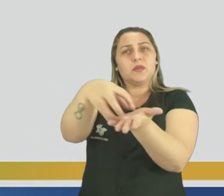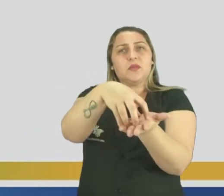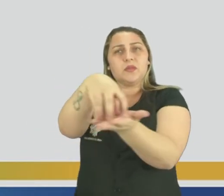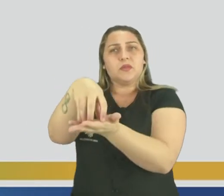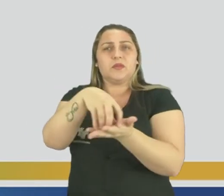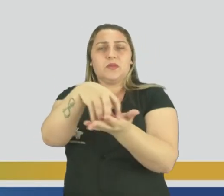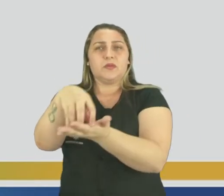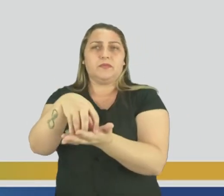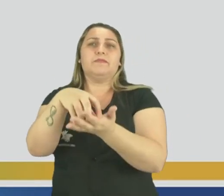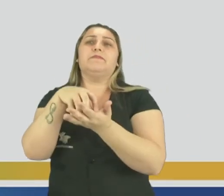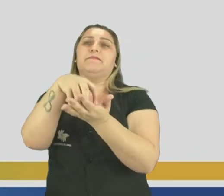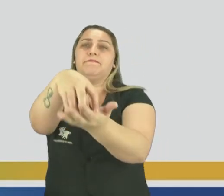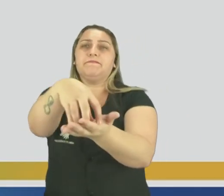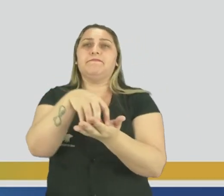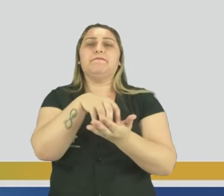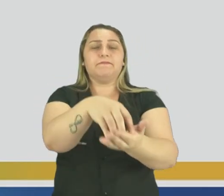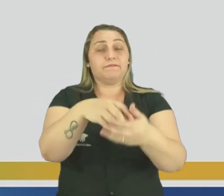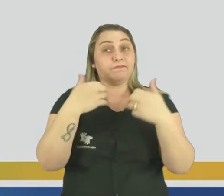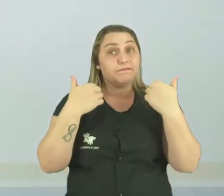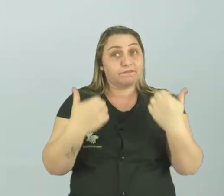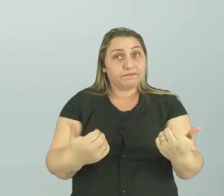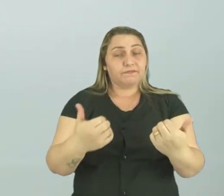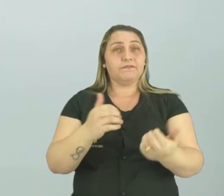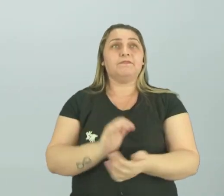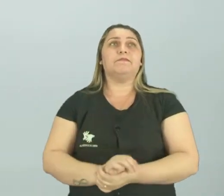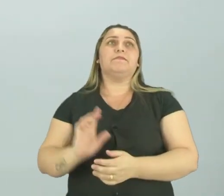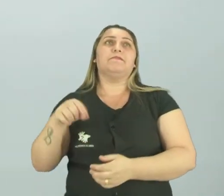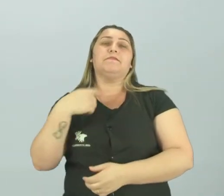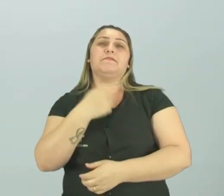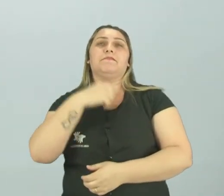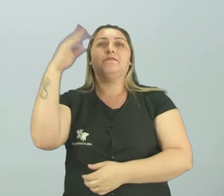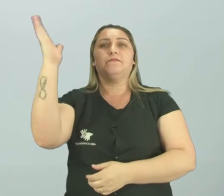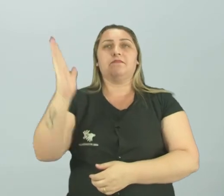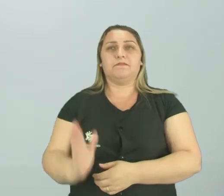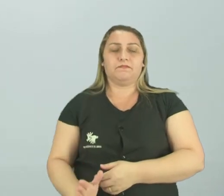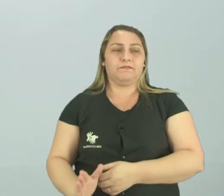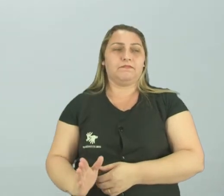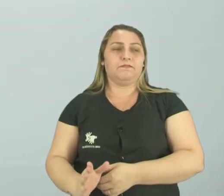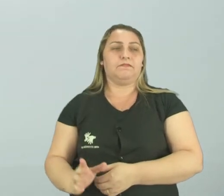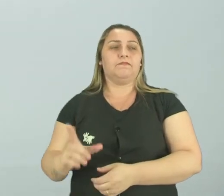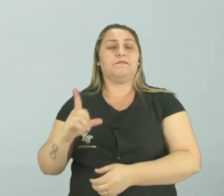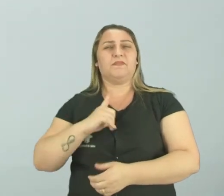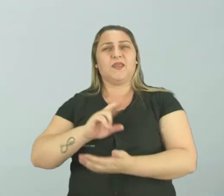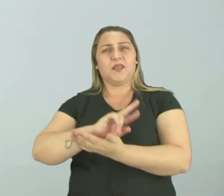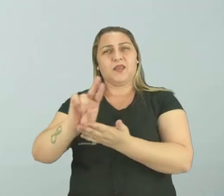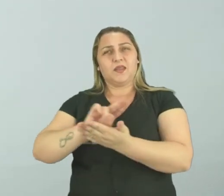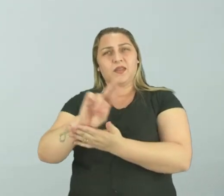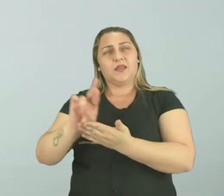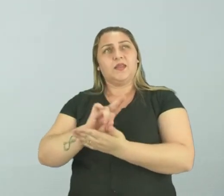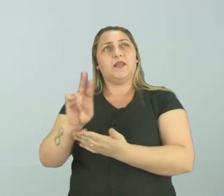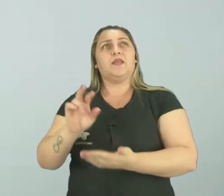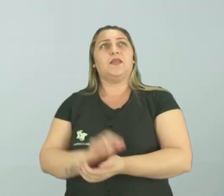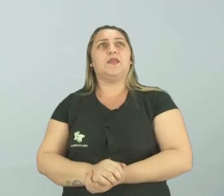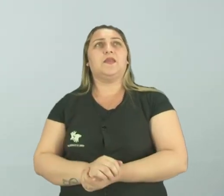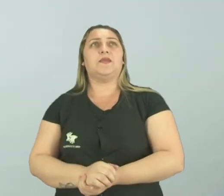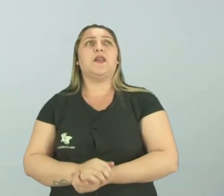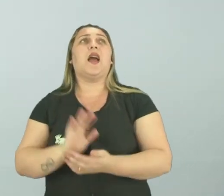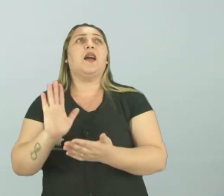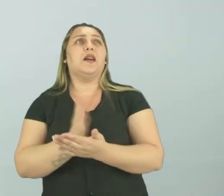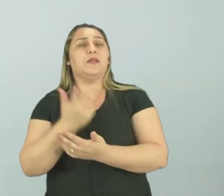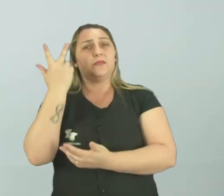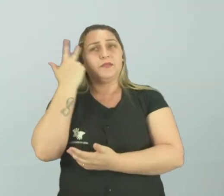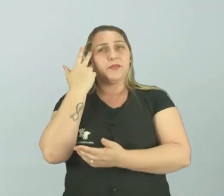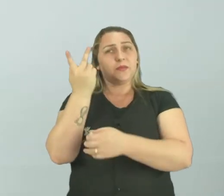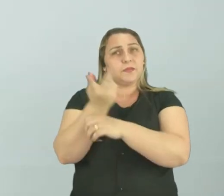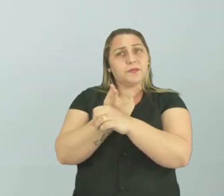turísticos, né? Os principais pontos turísticos do nosso Brasil, que tem vários e vários e vários. Se você quer algo natural,